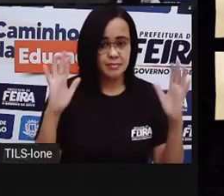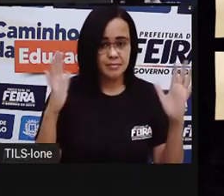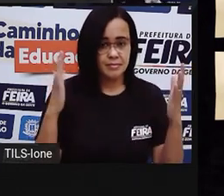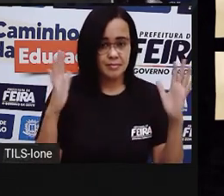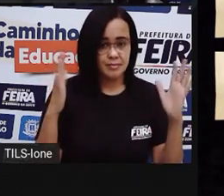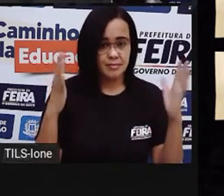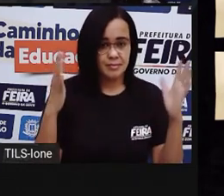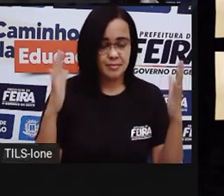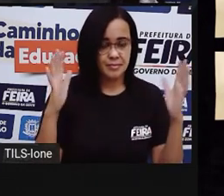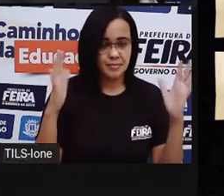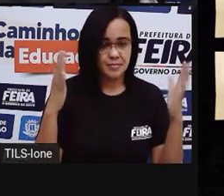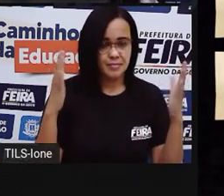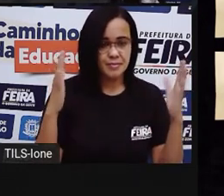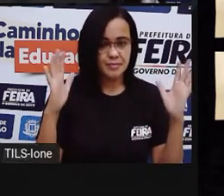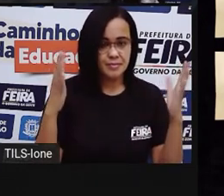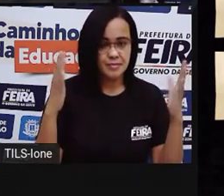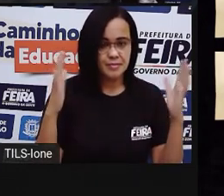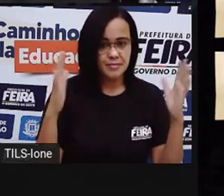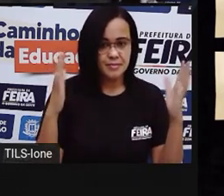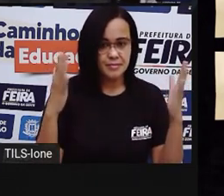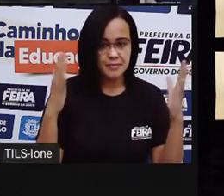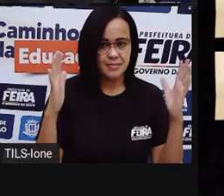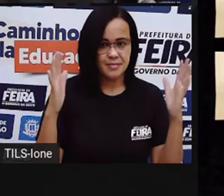Ei, toca na campainha.